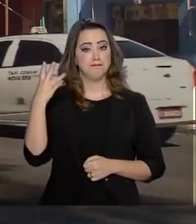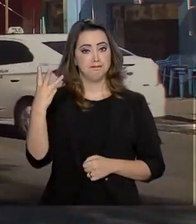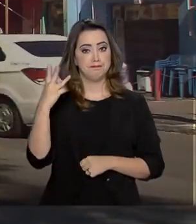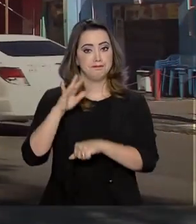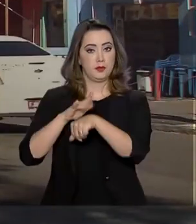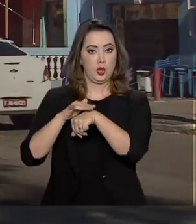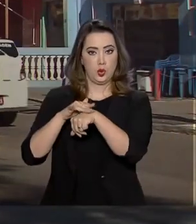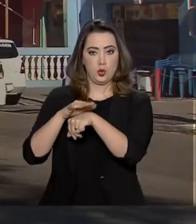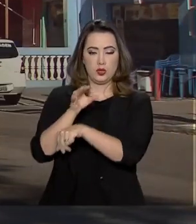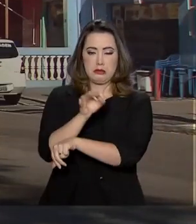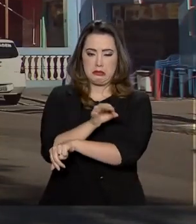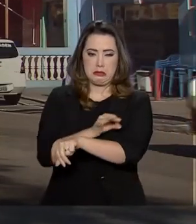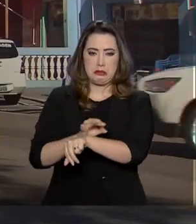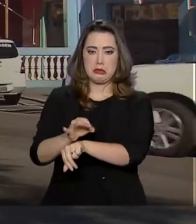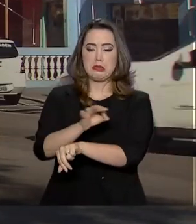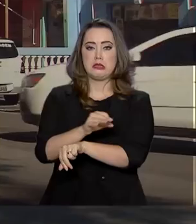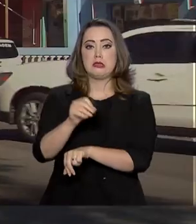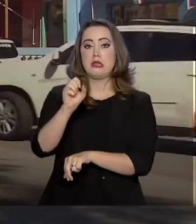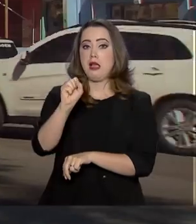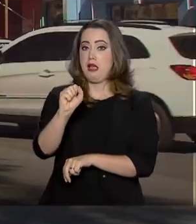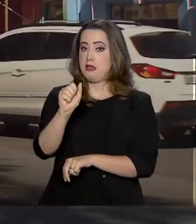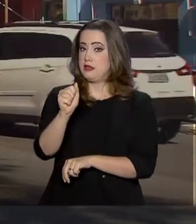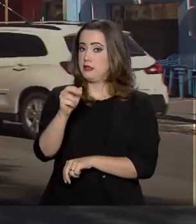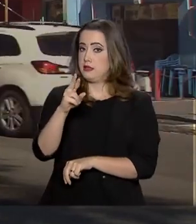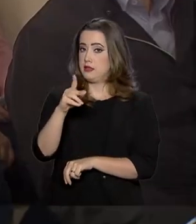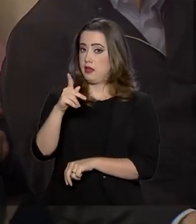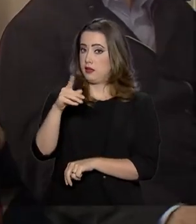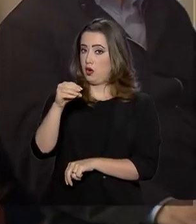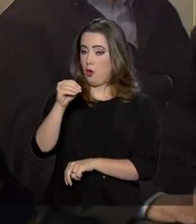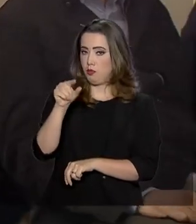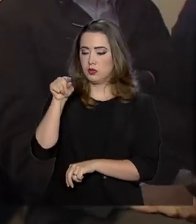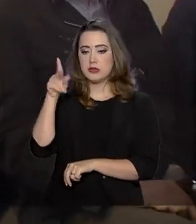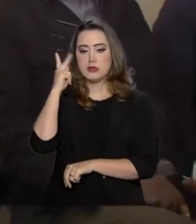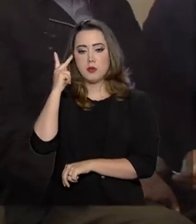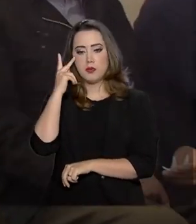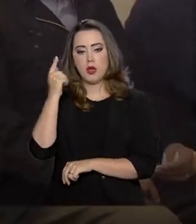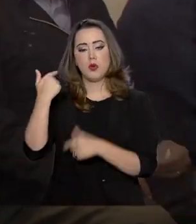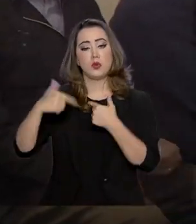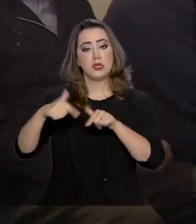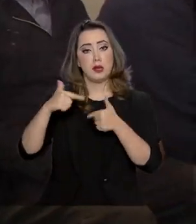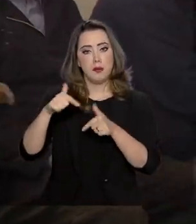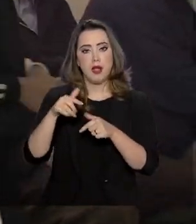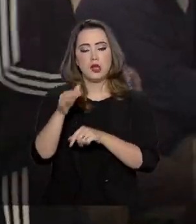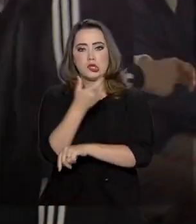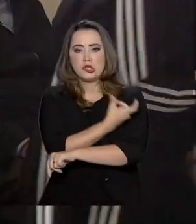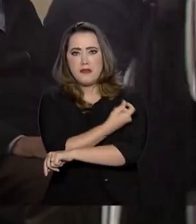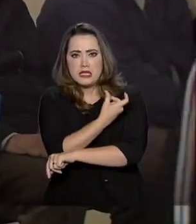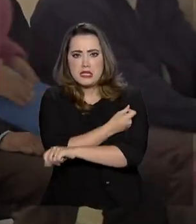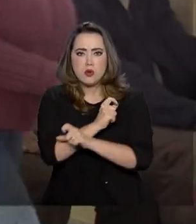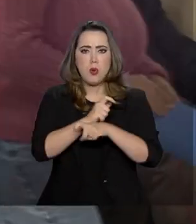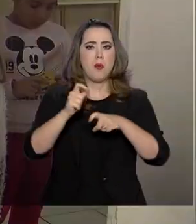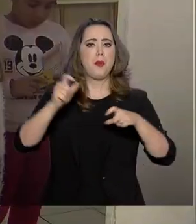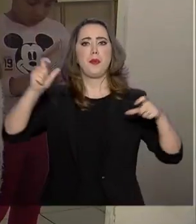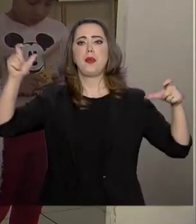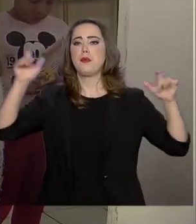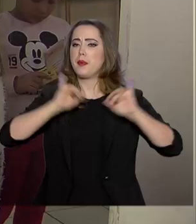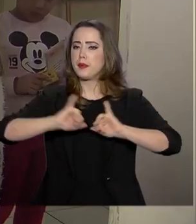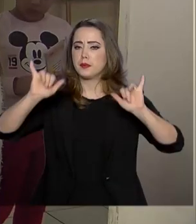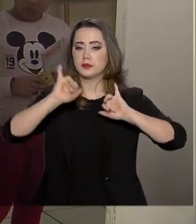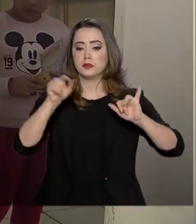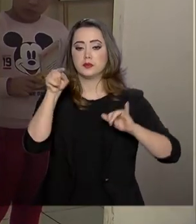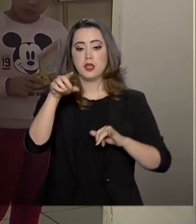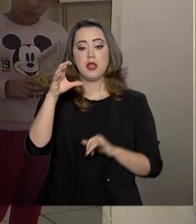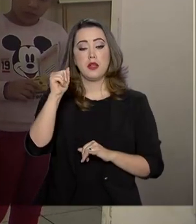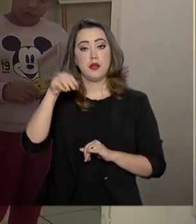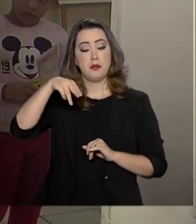confirmados de sarampo nesse bairro da Zona Norte de São Paulo fizeram as ações de vacinação se intensificarem. Camila